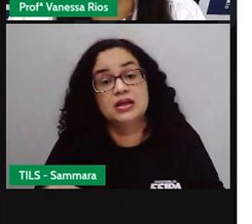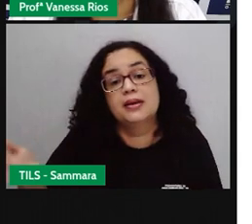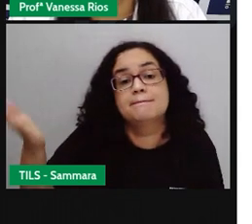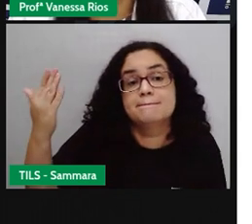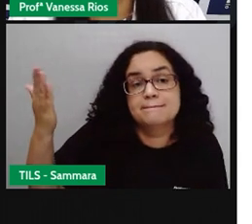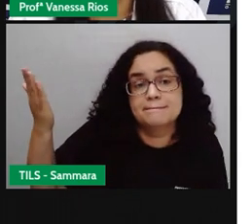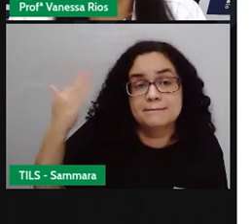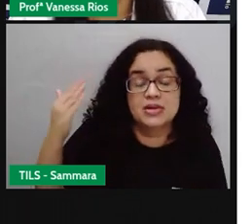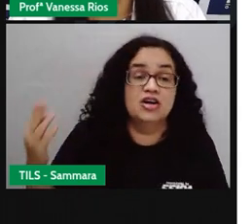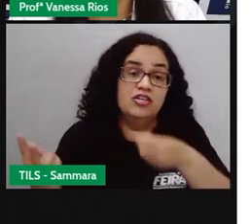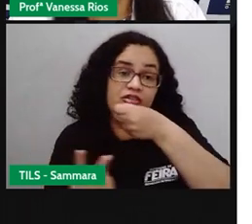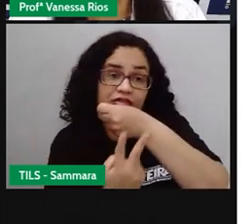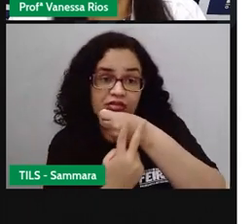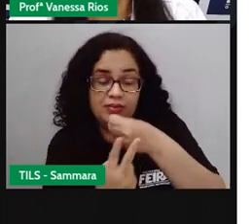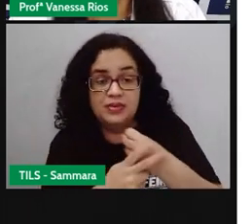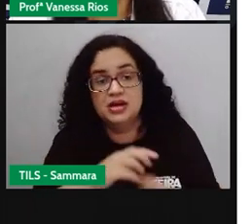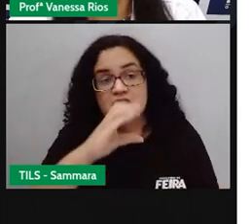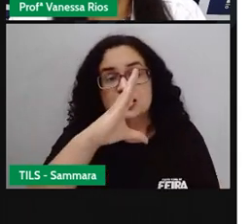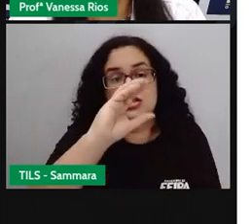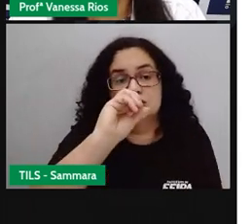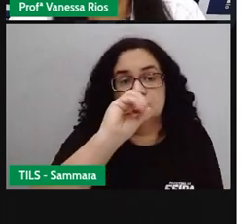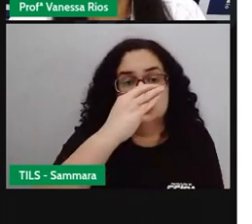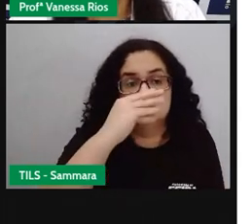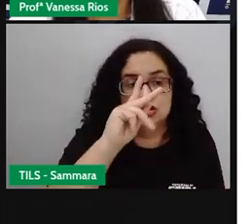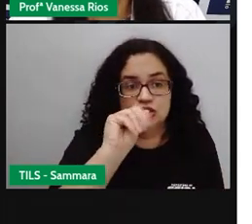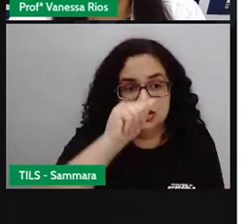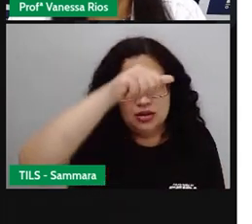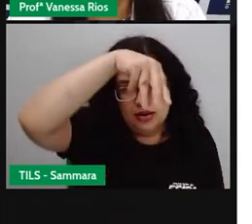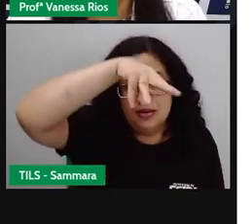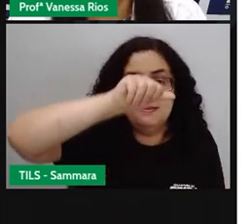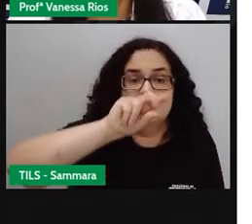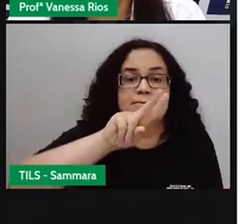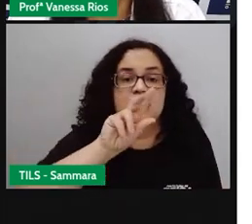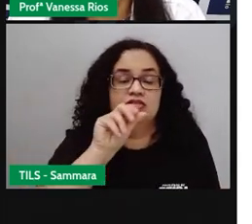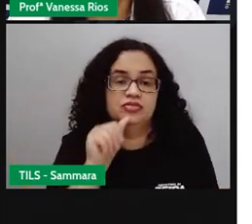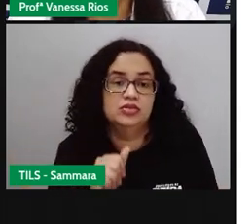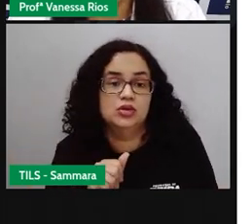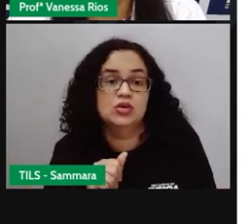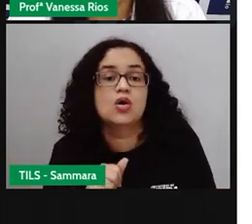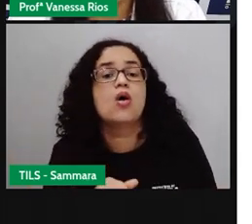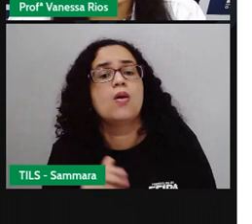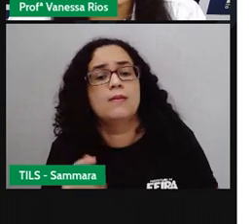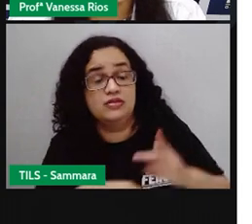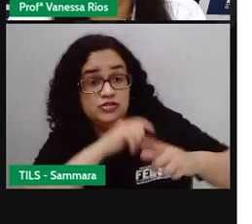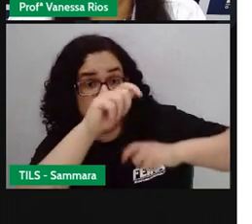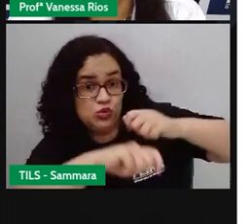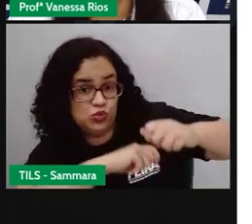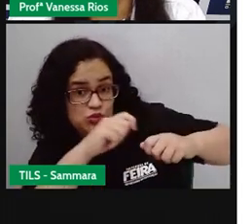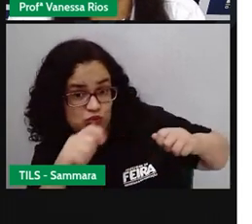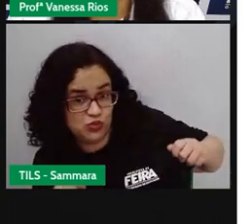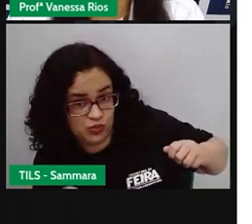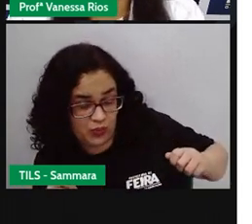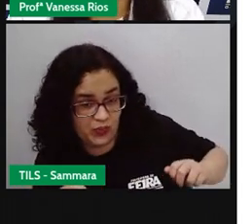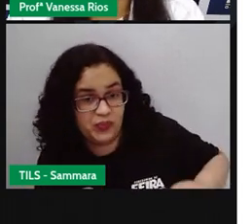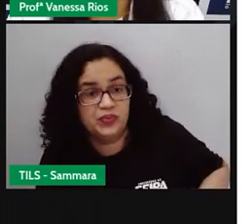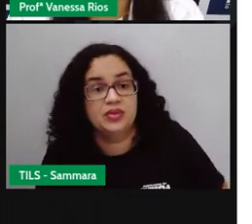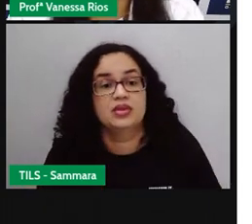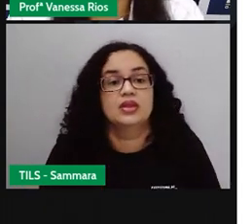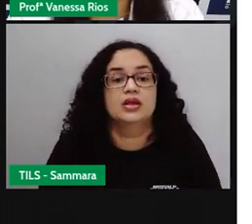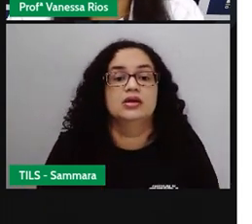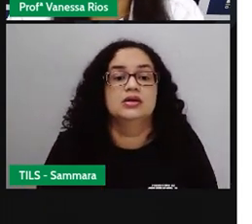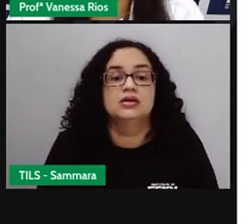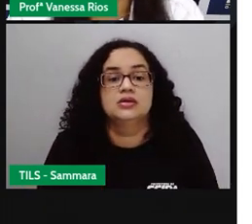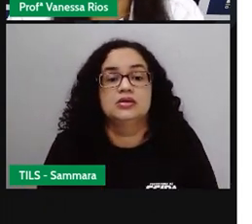passado aí o verbo chamava. Uma vez eu amarrei um fio de linha.